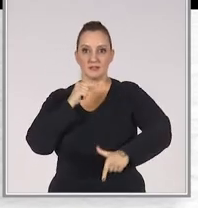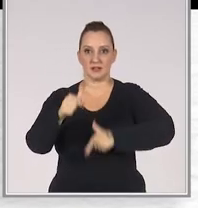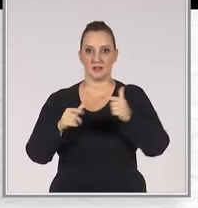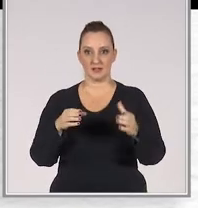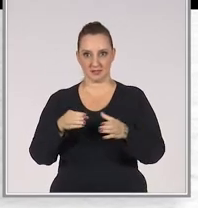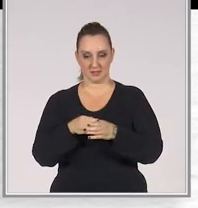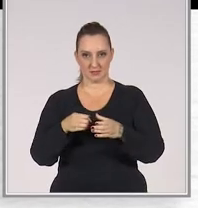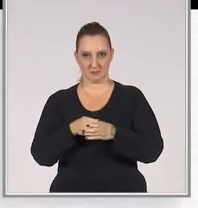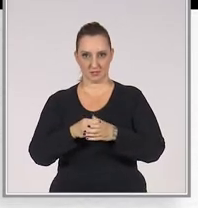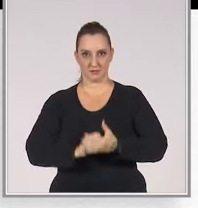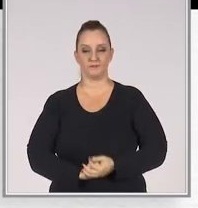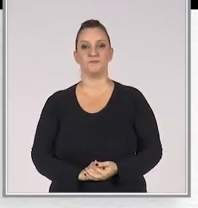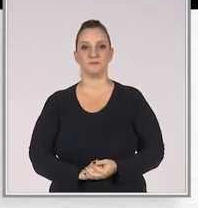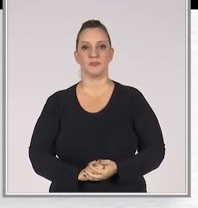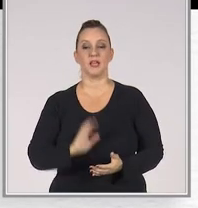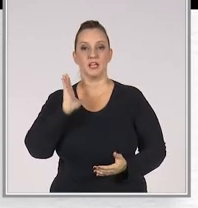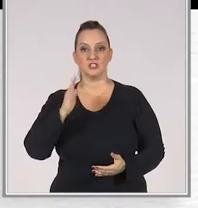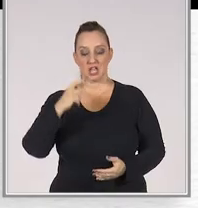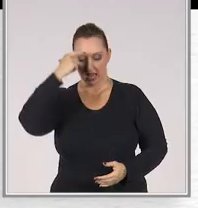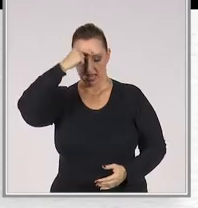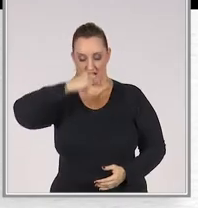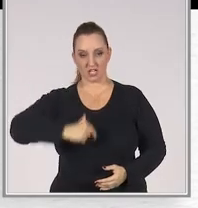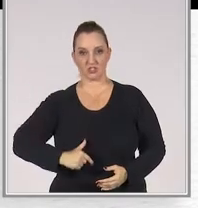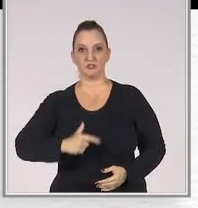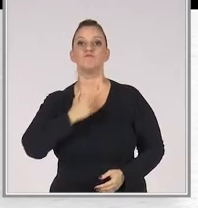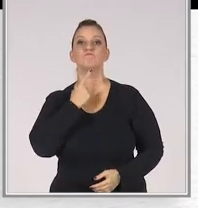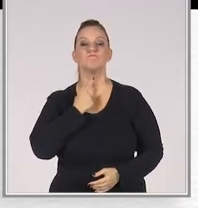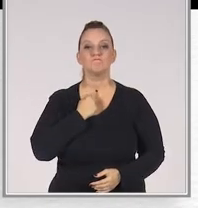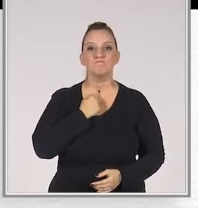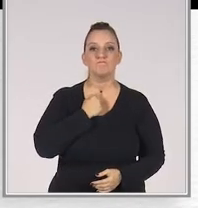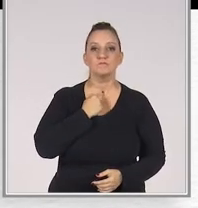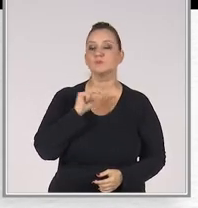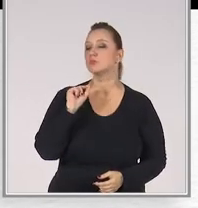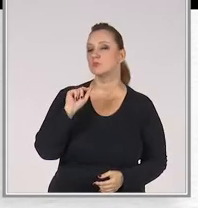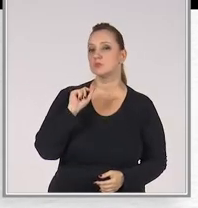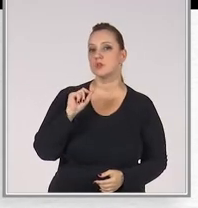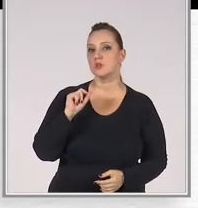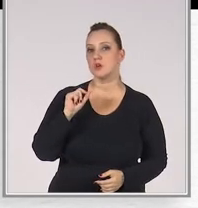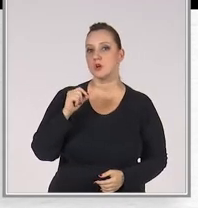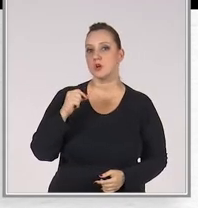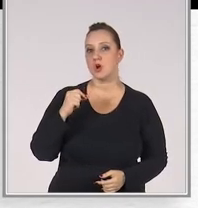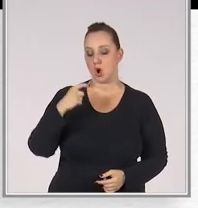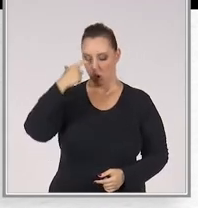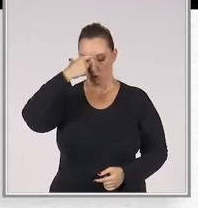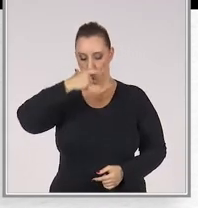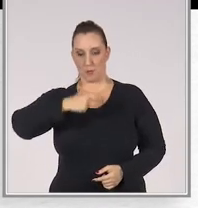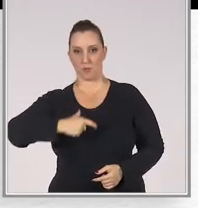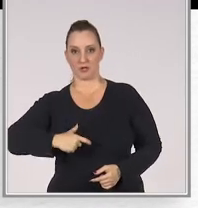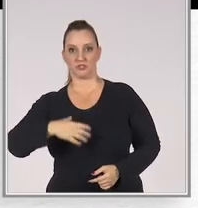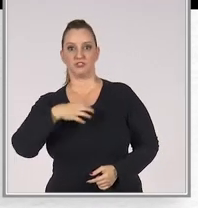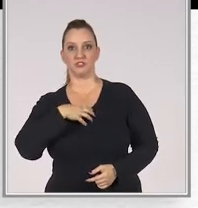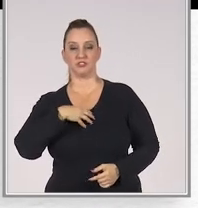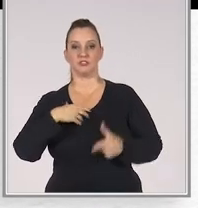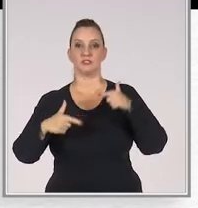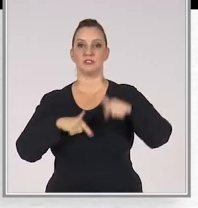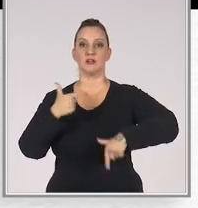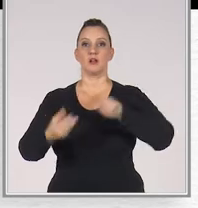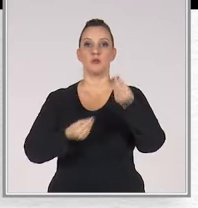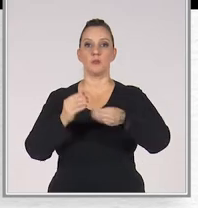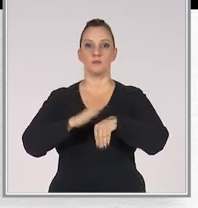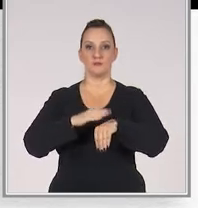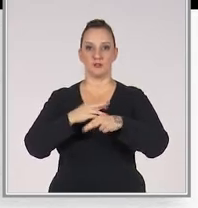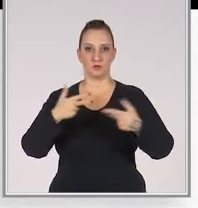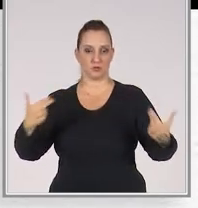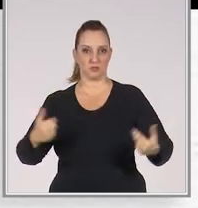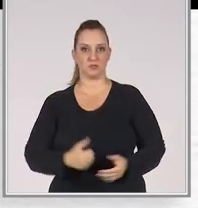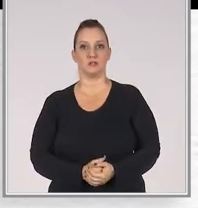trabalhar em equipe. Já as atitudes desejáveis se referem ao comportamento e a forma como as coisas são